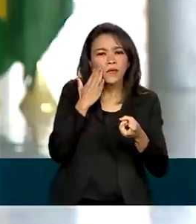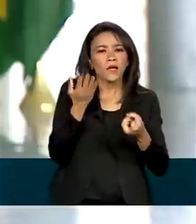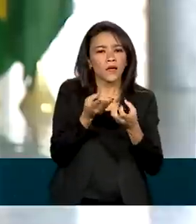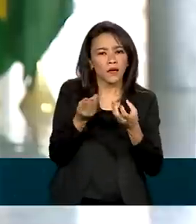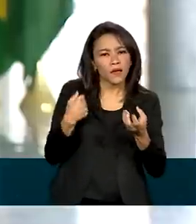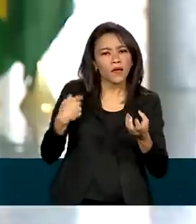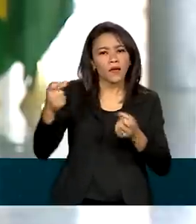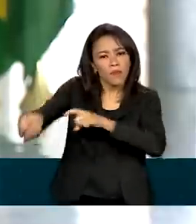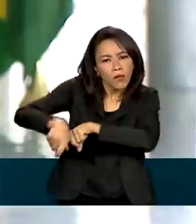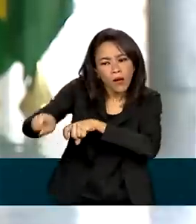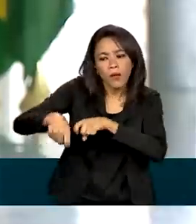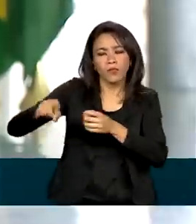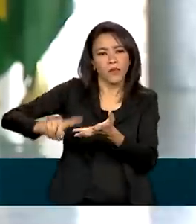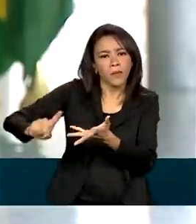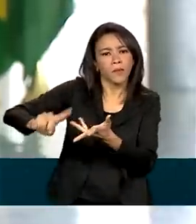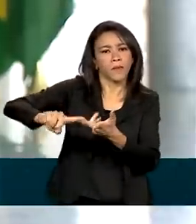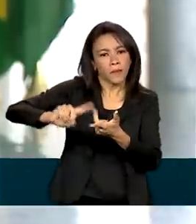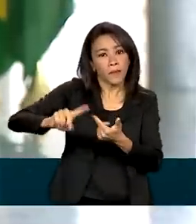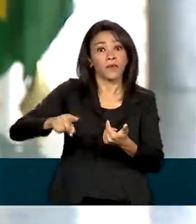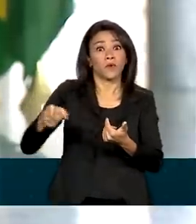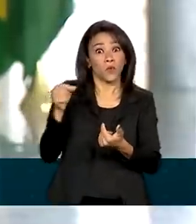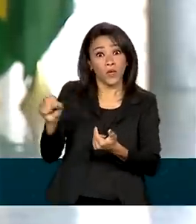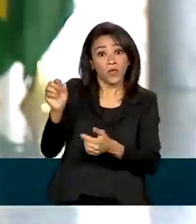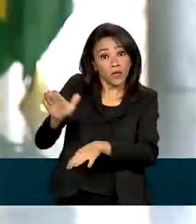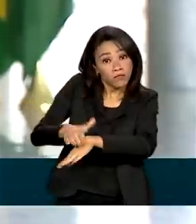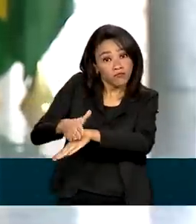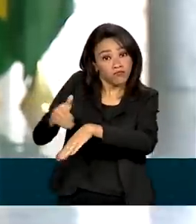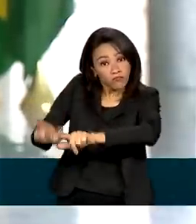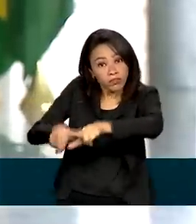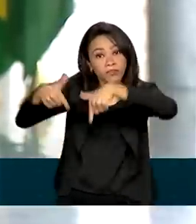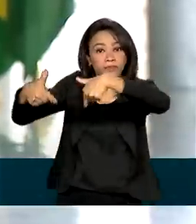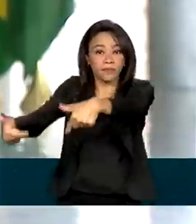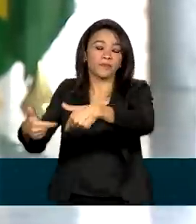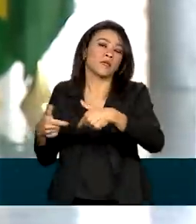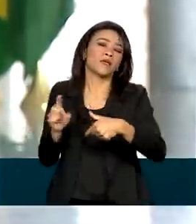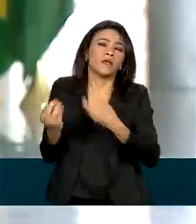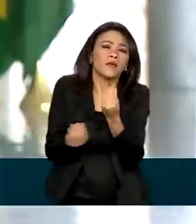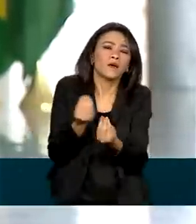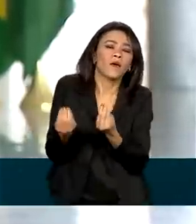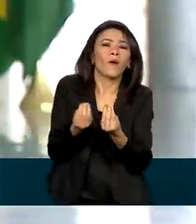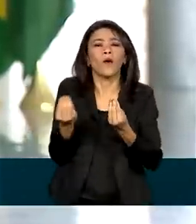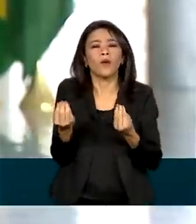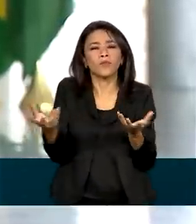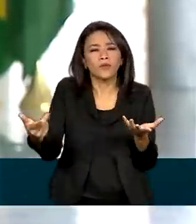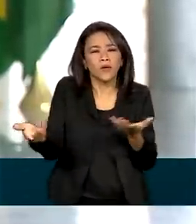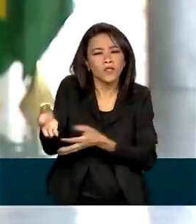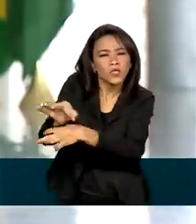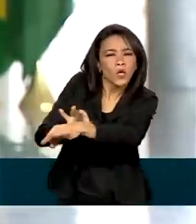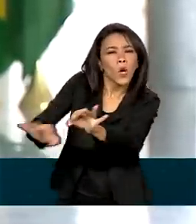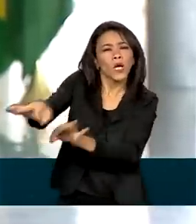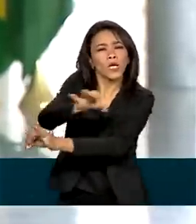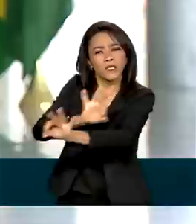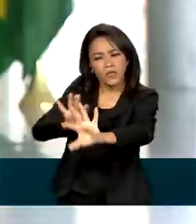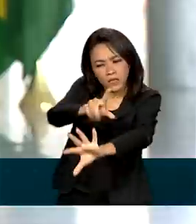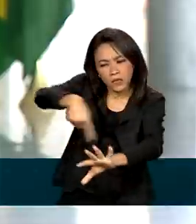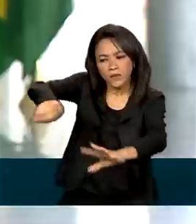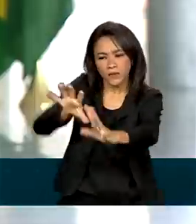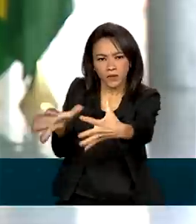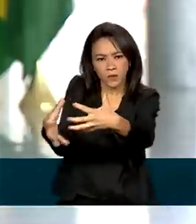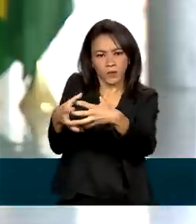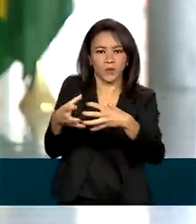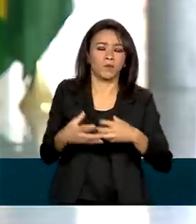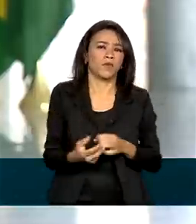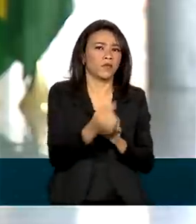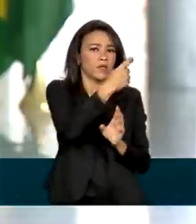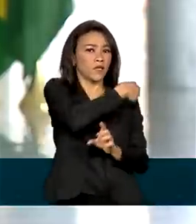de produção da agricultura familiar, os empreendimentos familiares rurais e as formas associativas de organização desse segmento. Desde